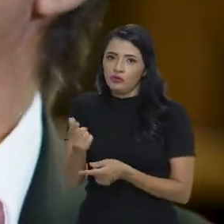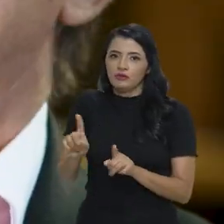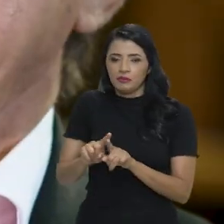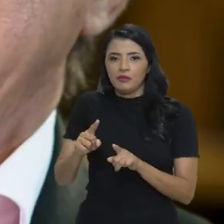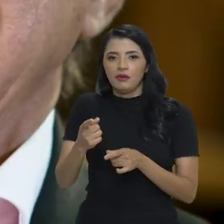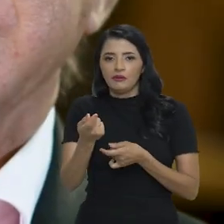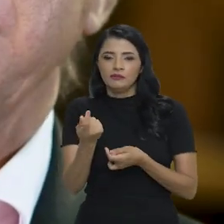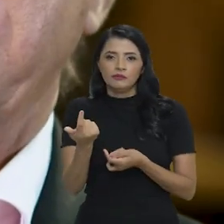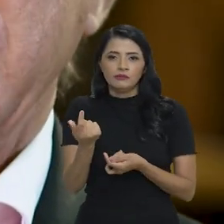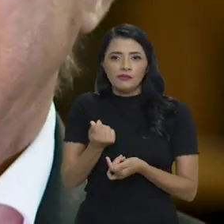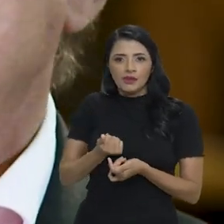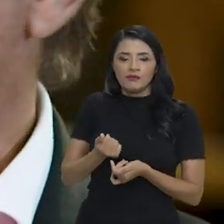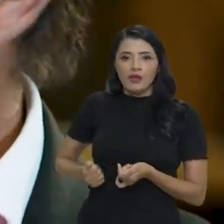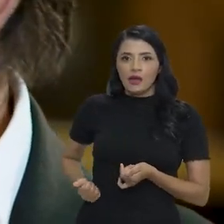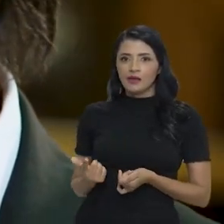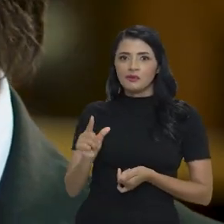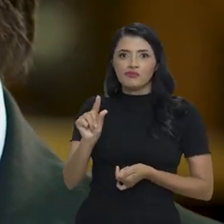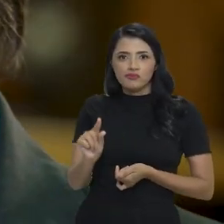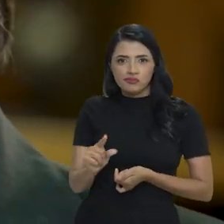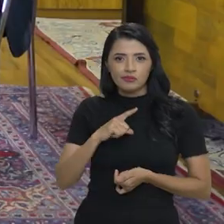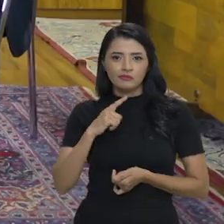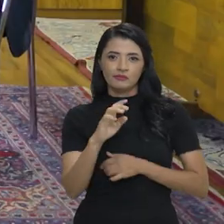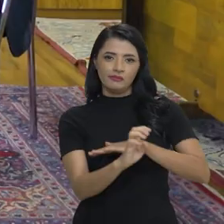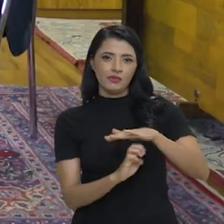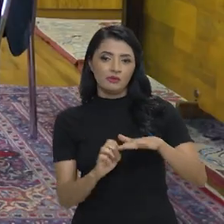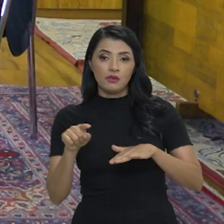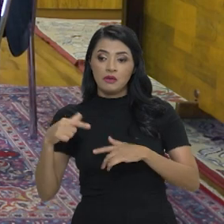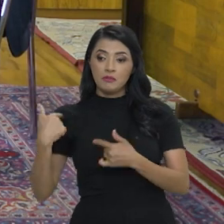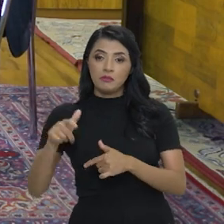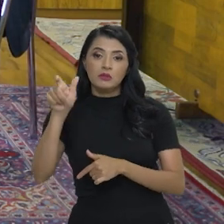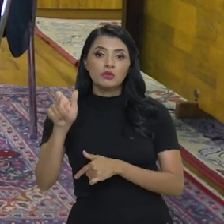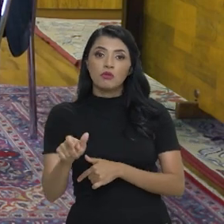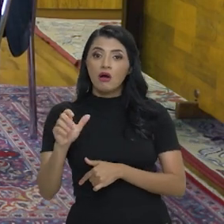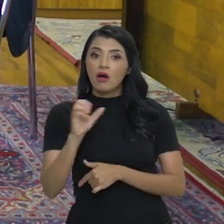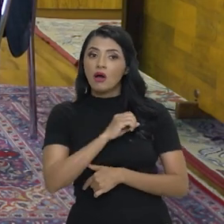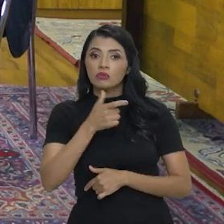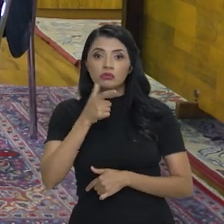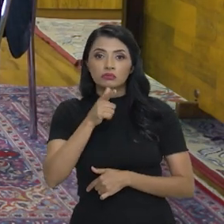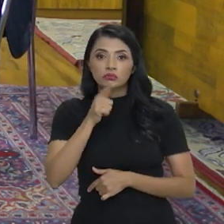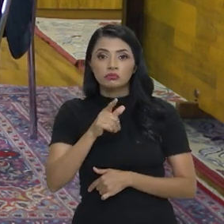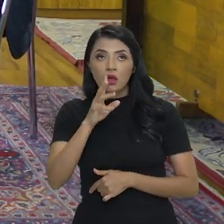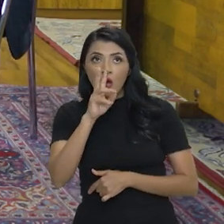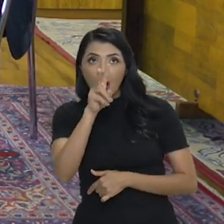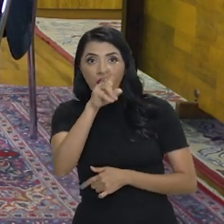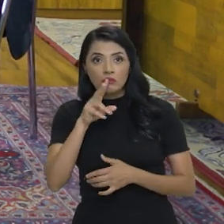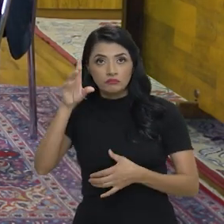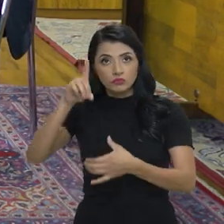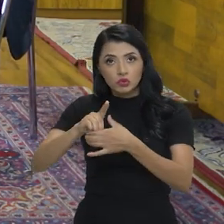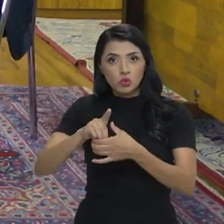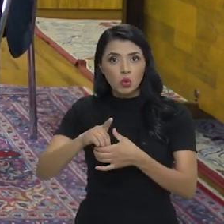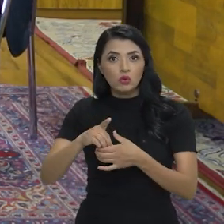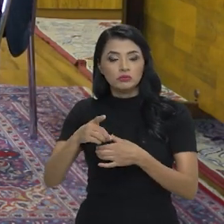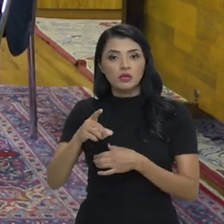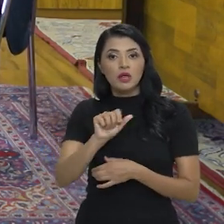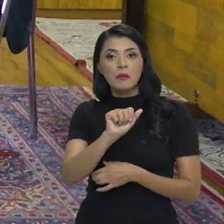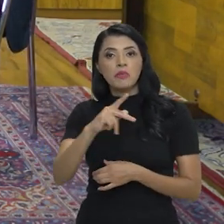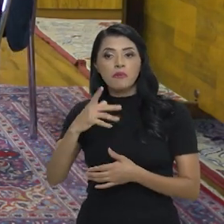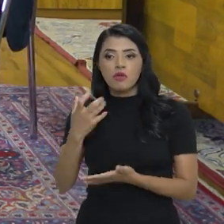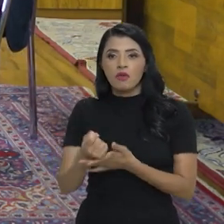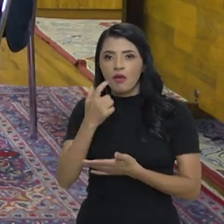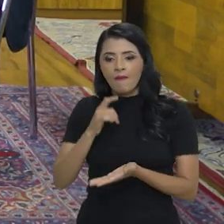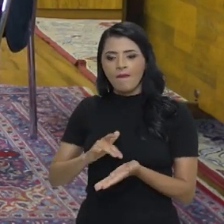economia para as empresas. E para o trabalhador a agilidade, porque a empresa depositou, se ele tiver no